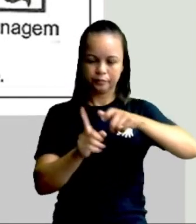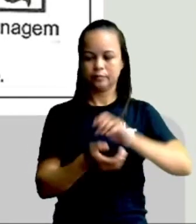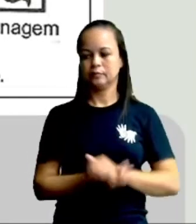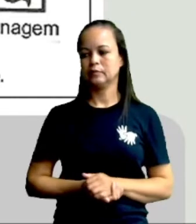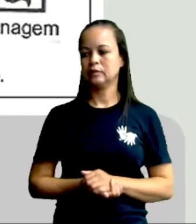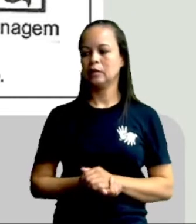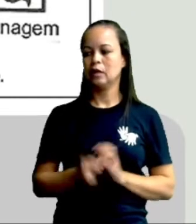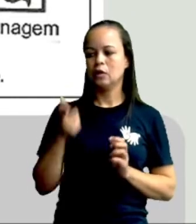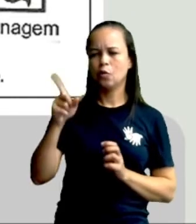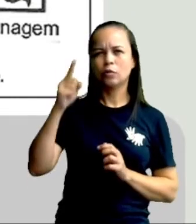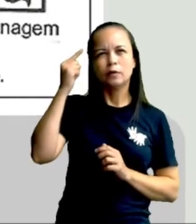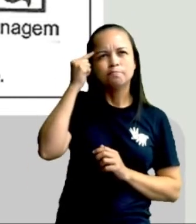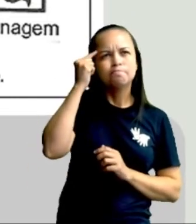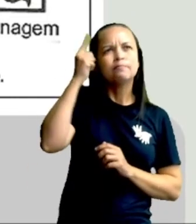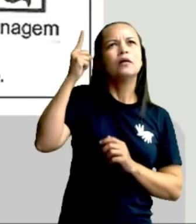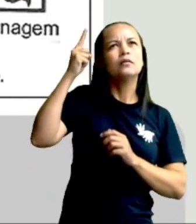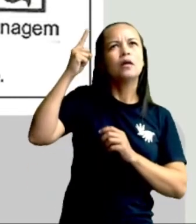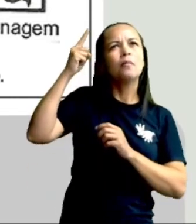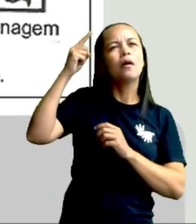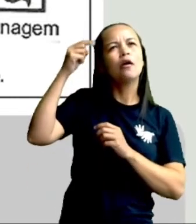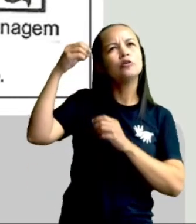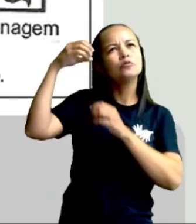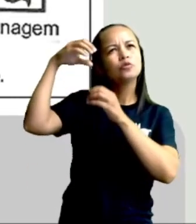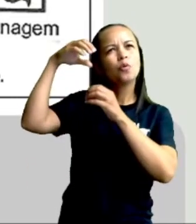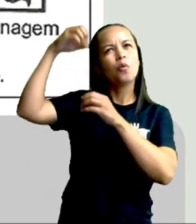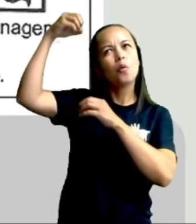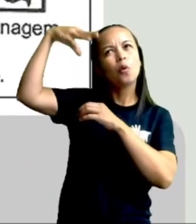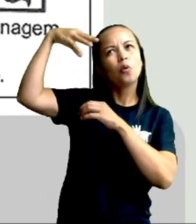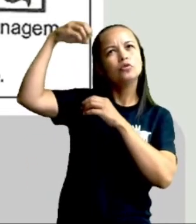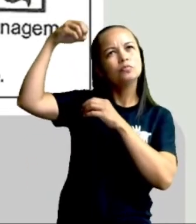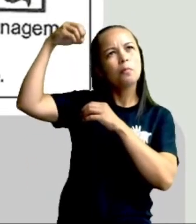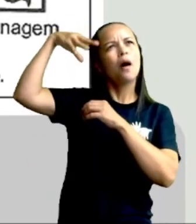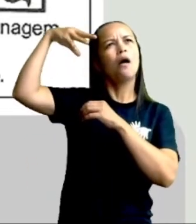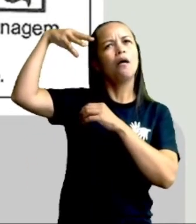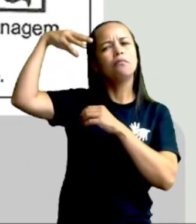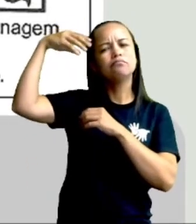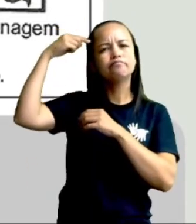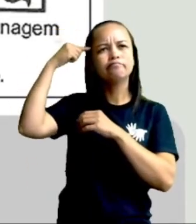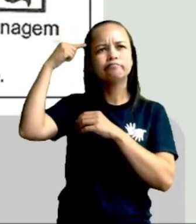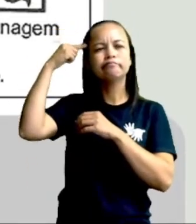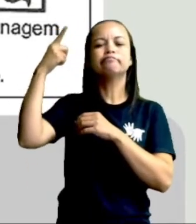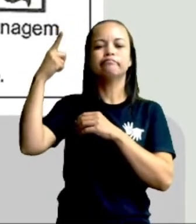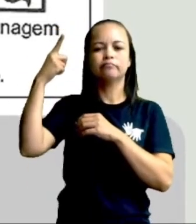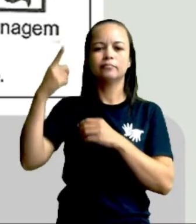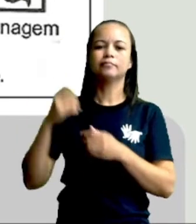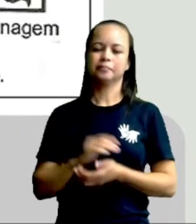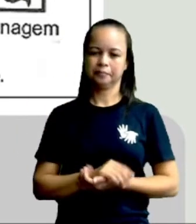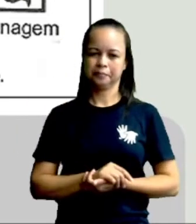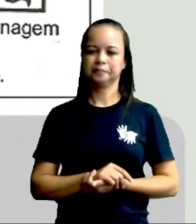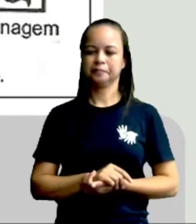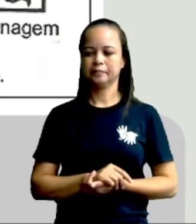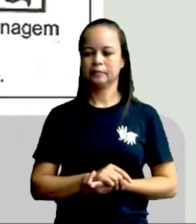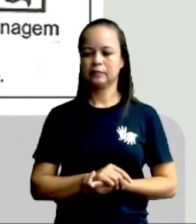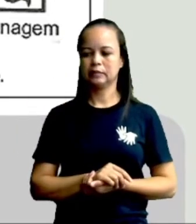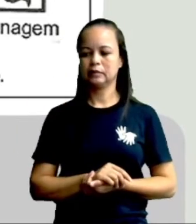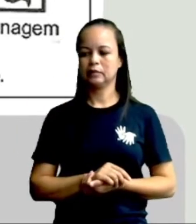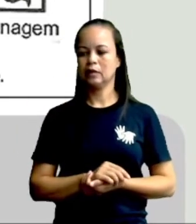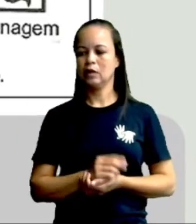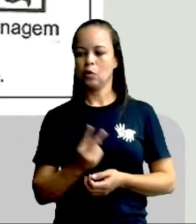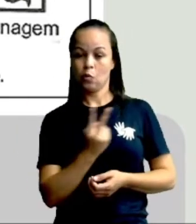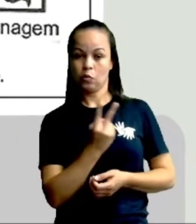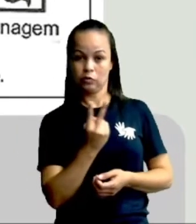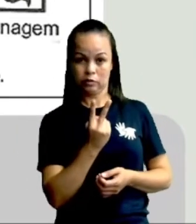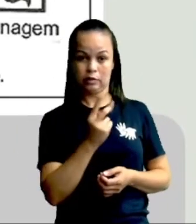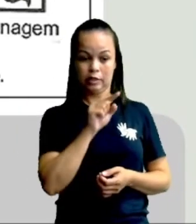essa ideia de pensamento com essa luz, que é uma ideia que o personagem teve. Agora, os dois de baixo,